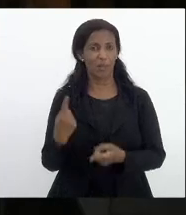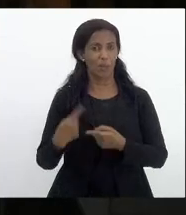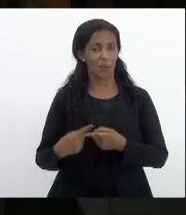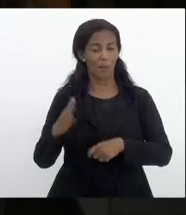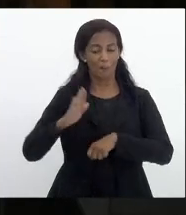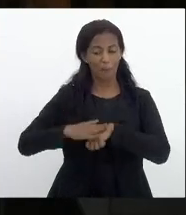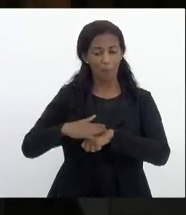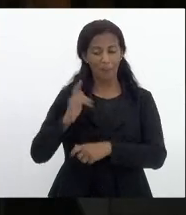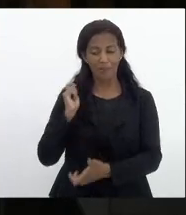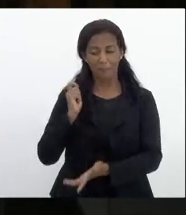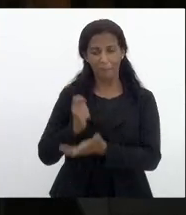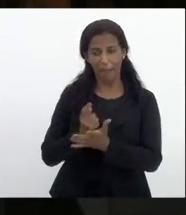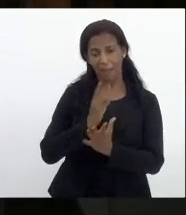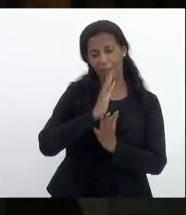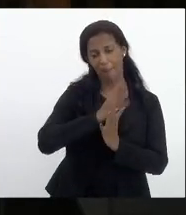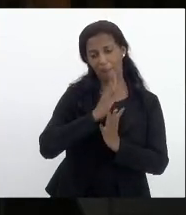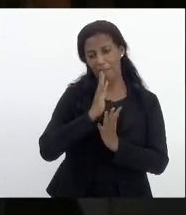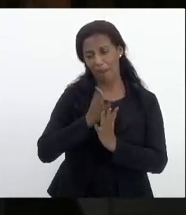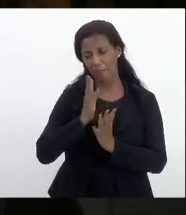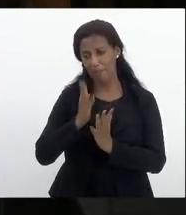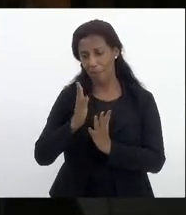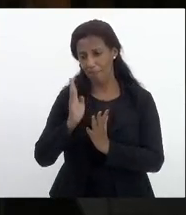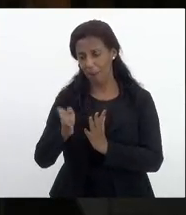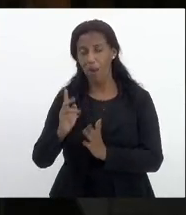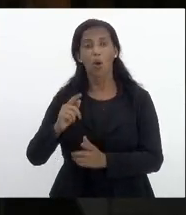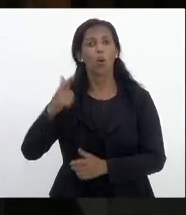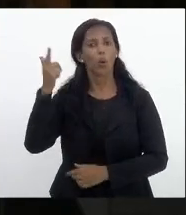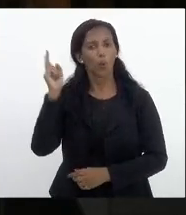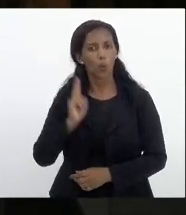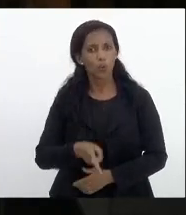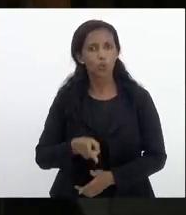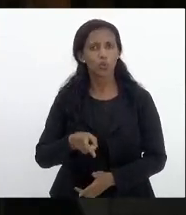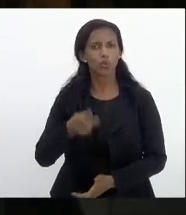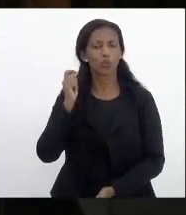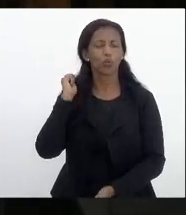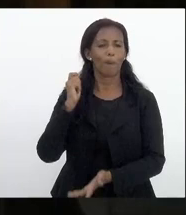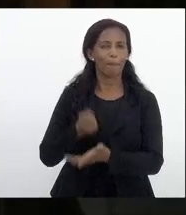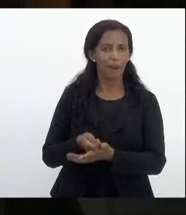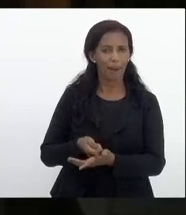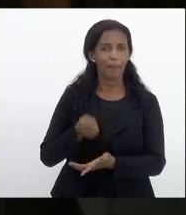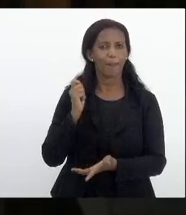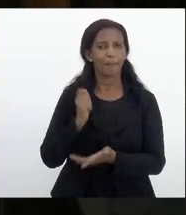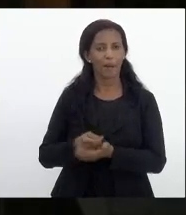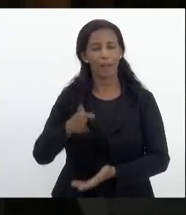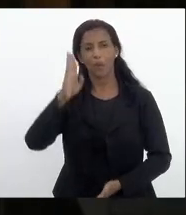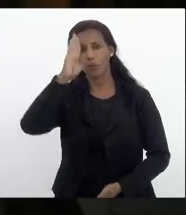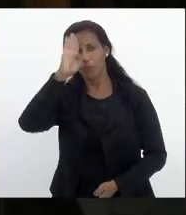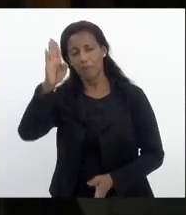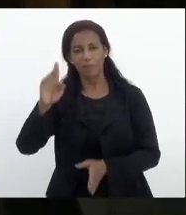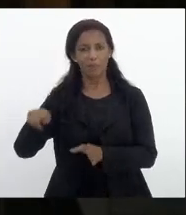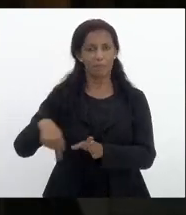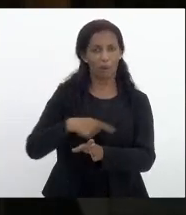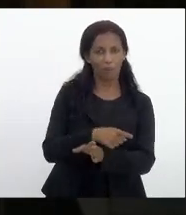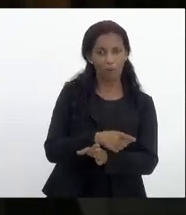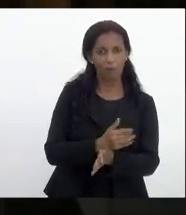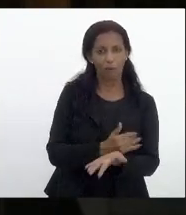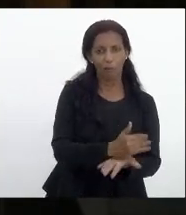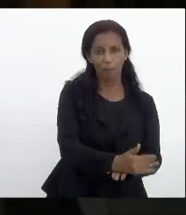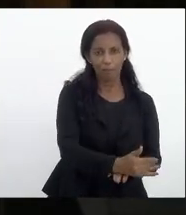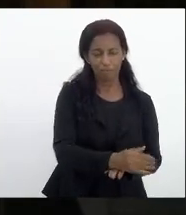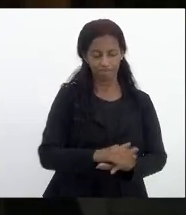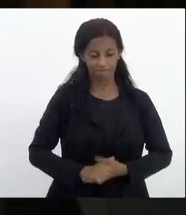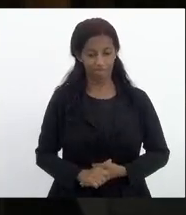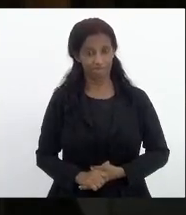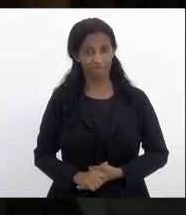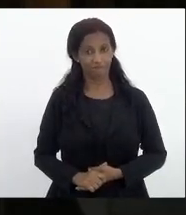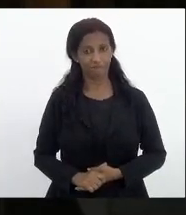mais que se pague está se devendo mais do que do principal que foi amortizado então